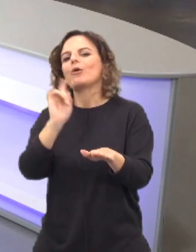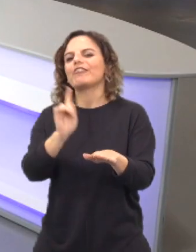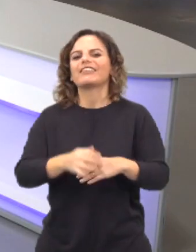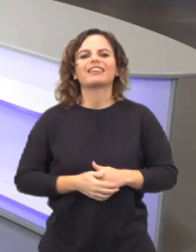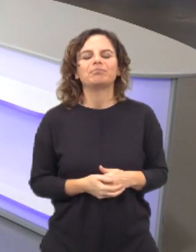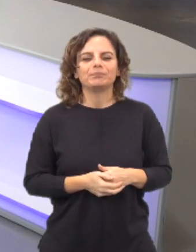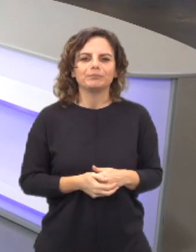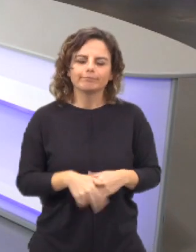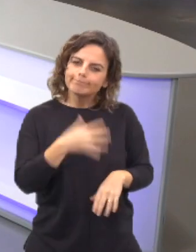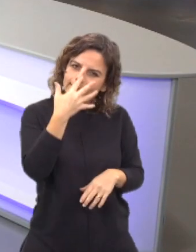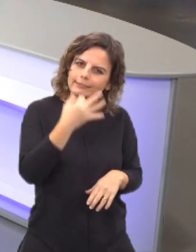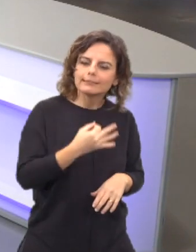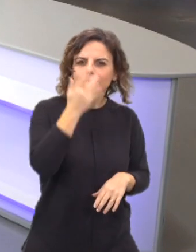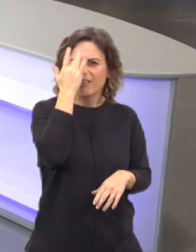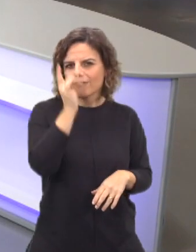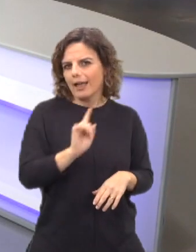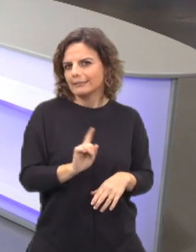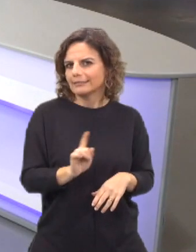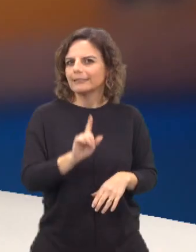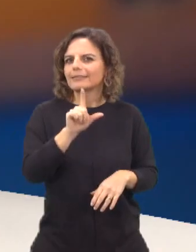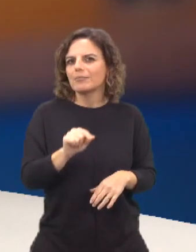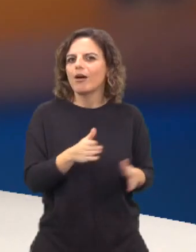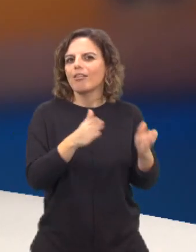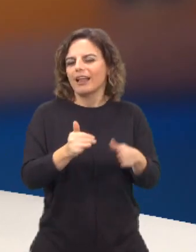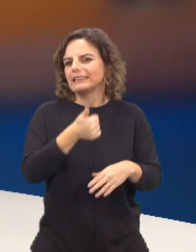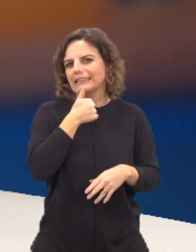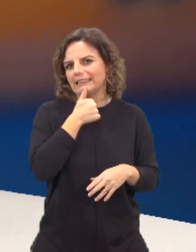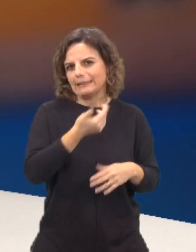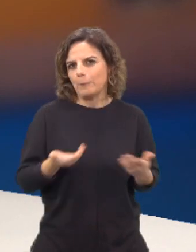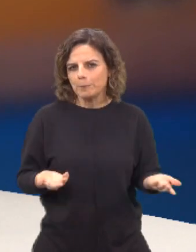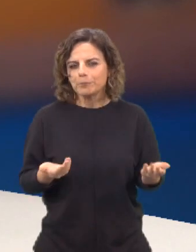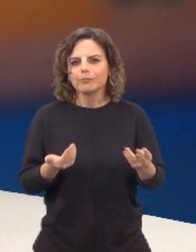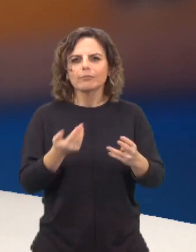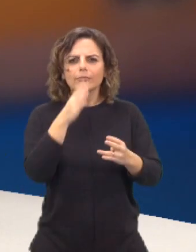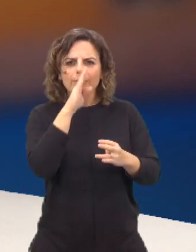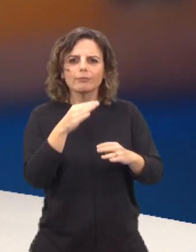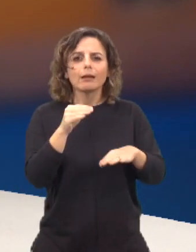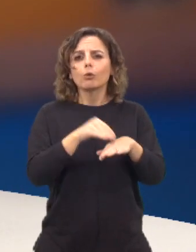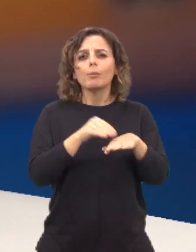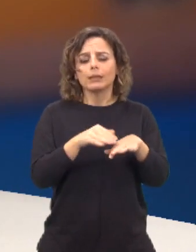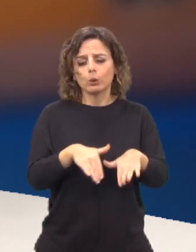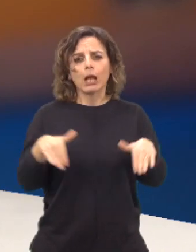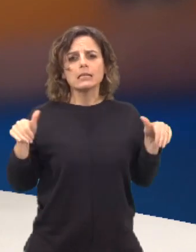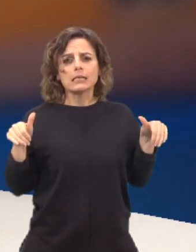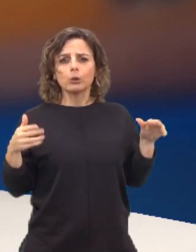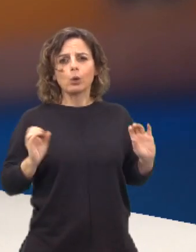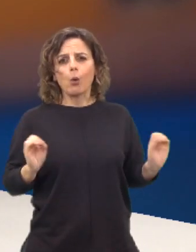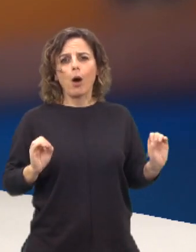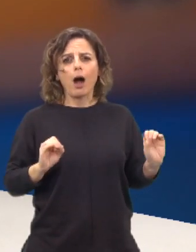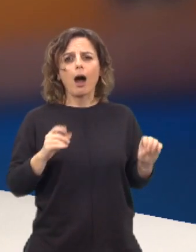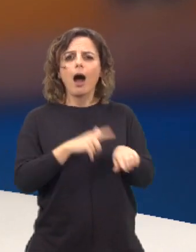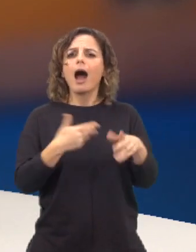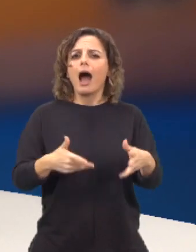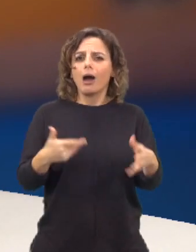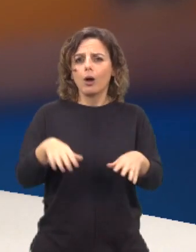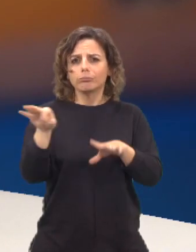fácil. Acredito que também não seja fácil uma decisão. Na ausência de comentadores isentes, hoje em dia opta-se